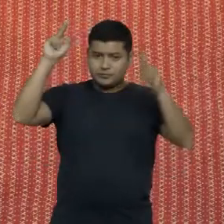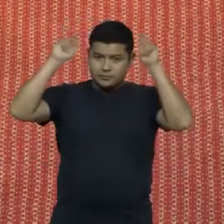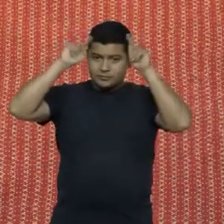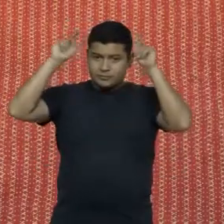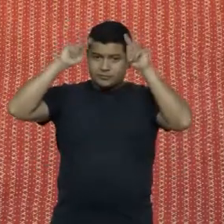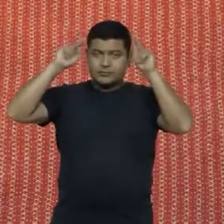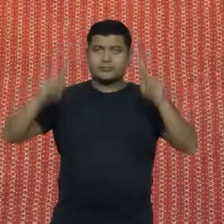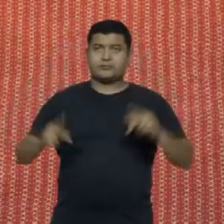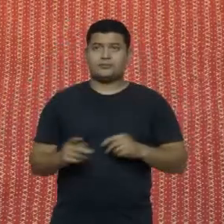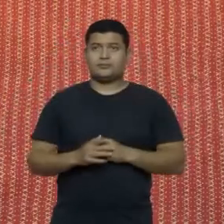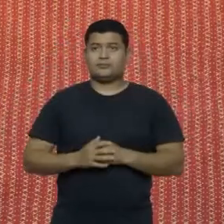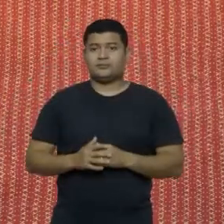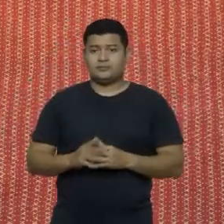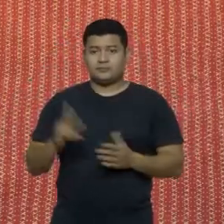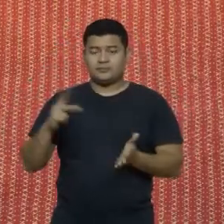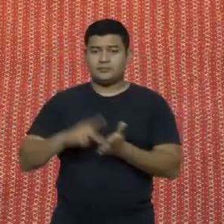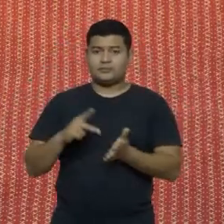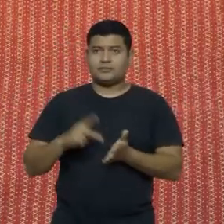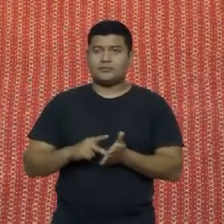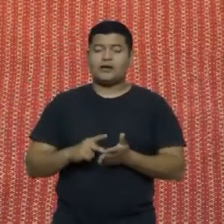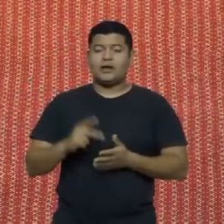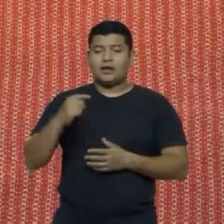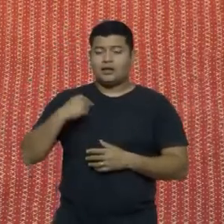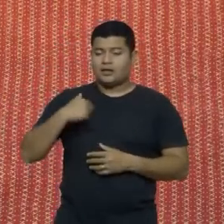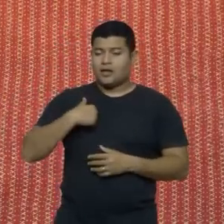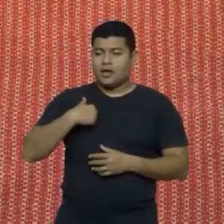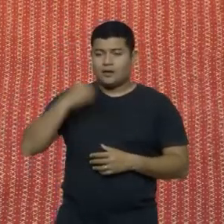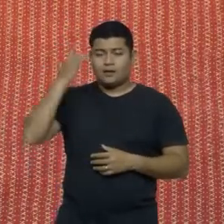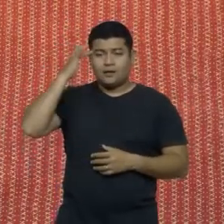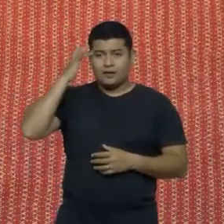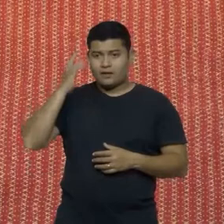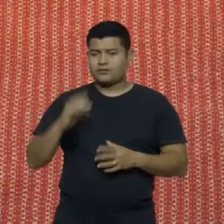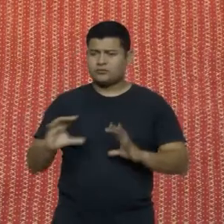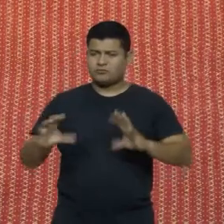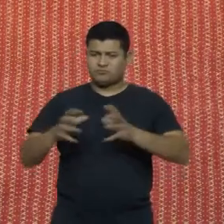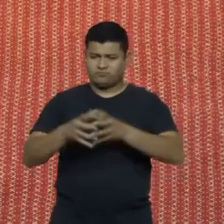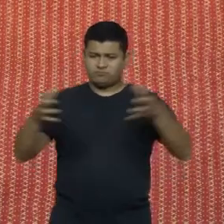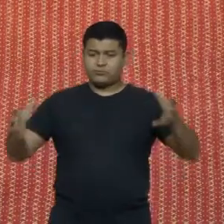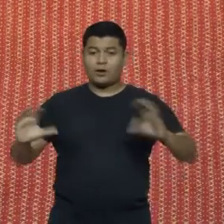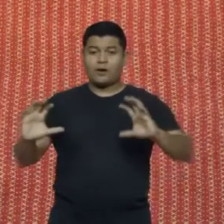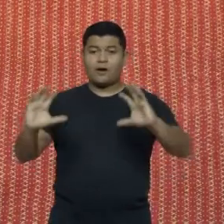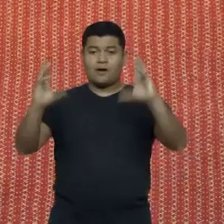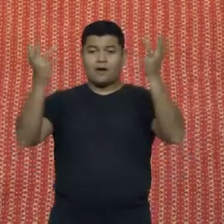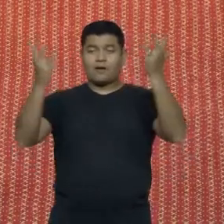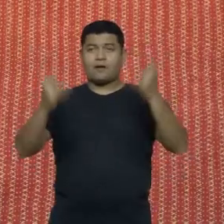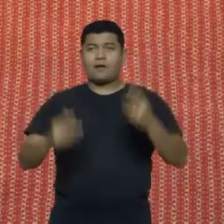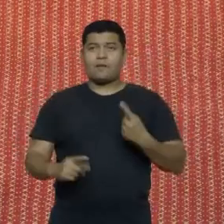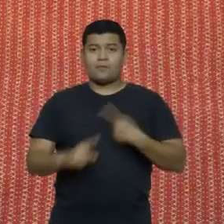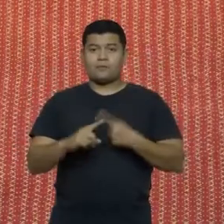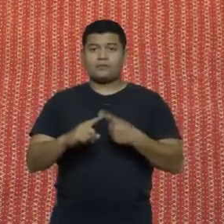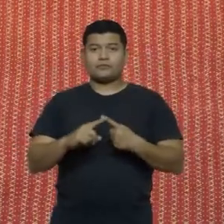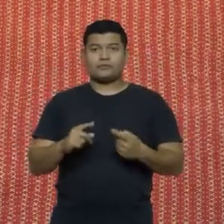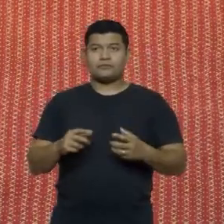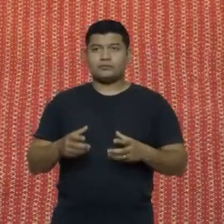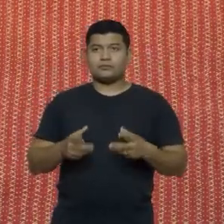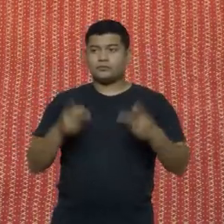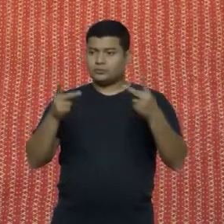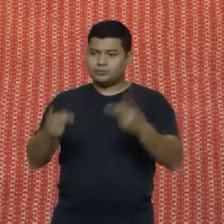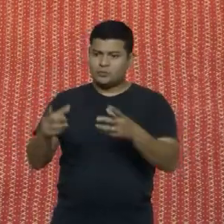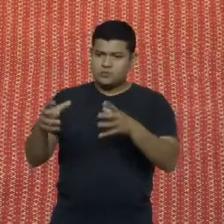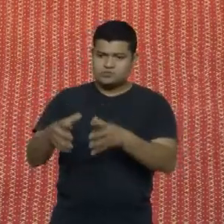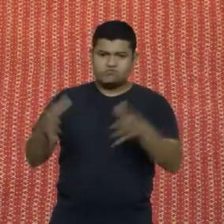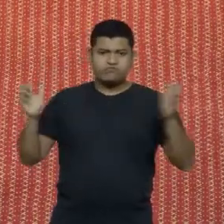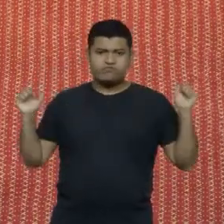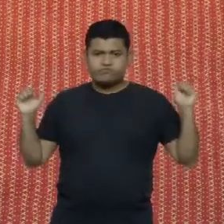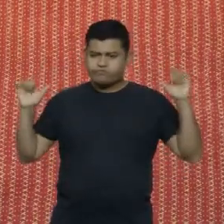que realmente acho que vai ser uma grande festa, porque todas as festas que eu tenho agora estão explodindo. O povo